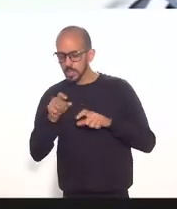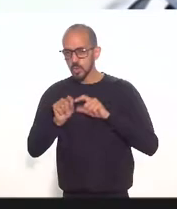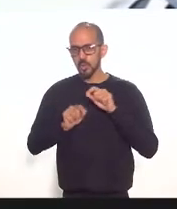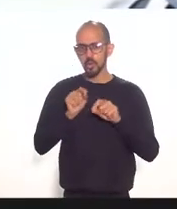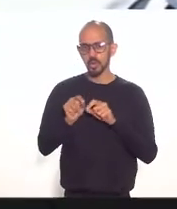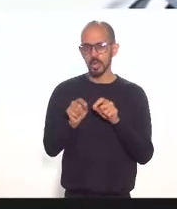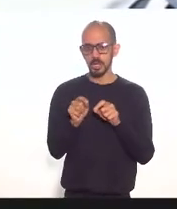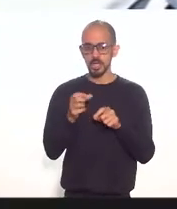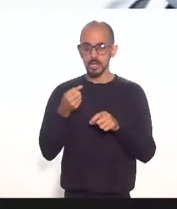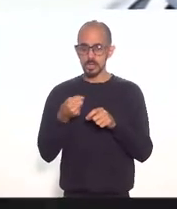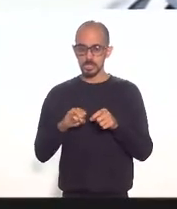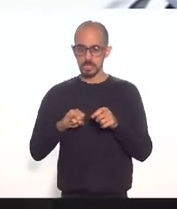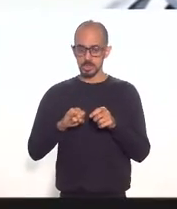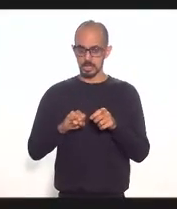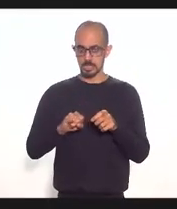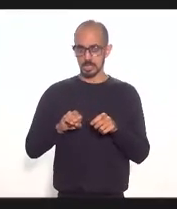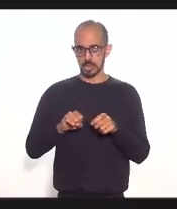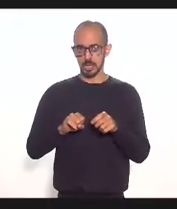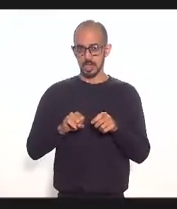essa alíquota de perder